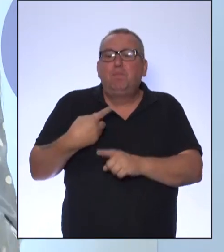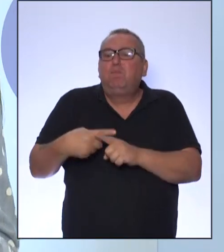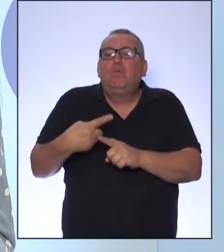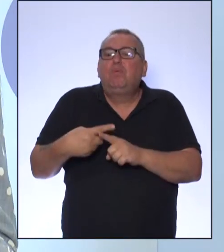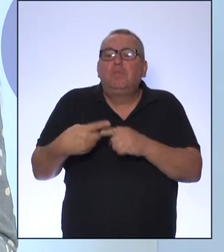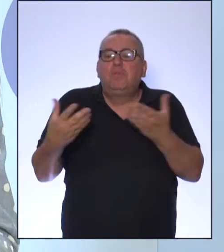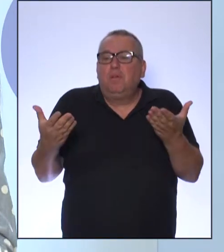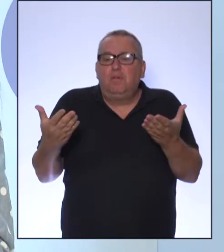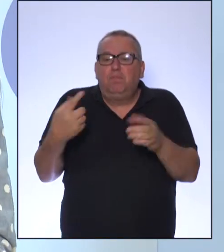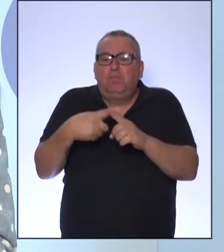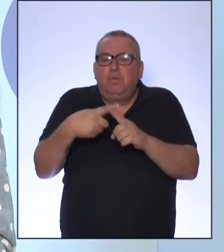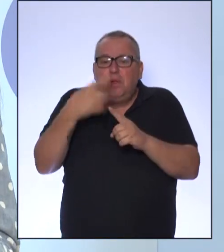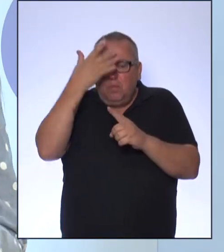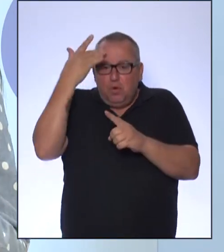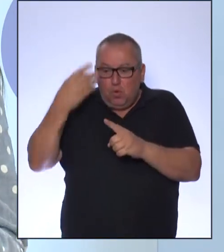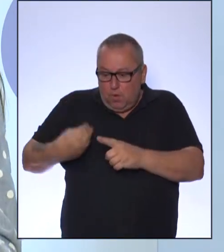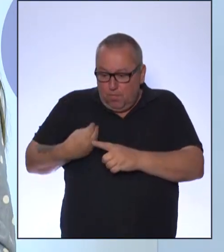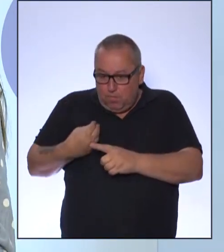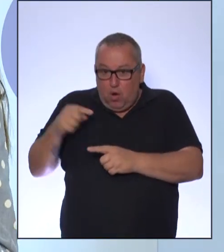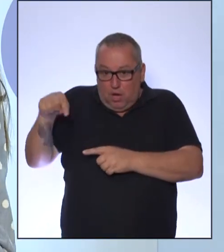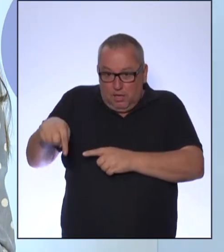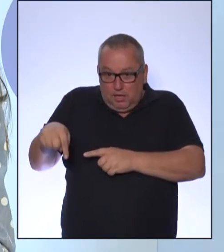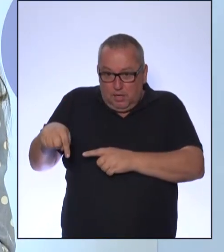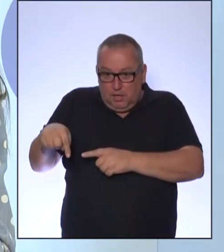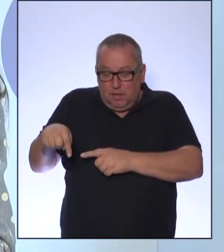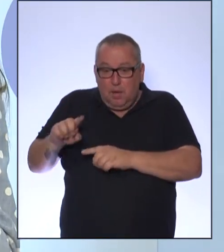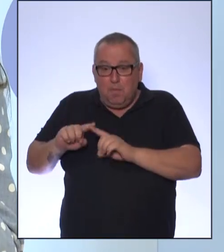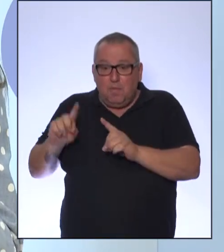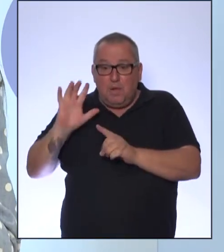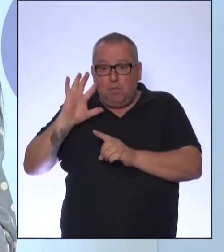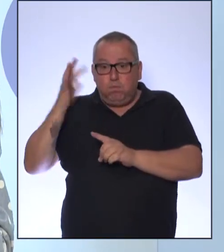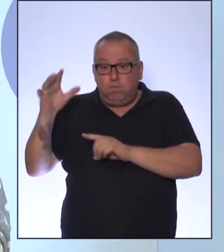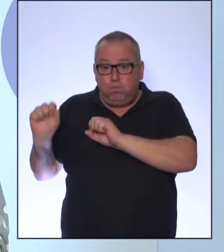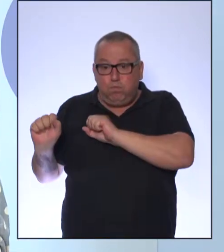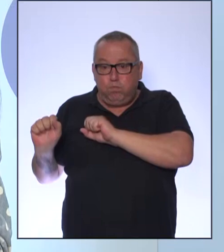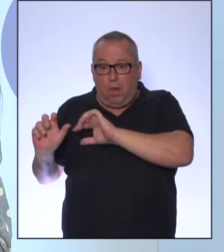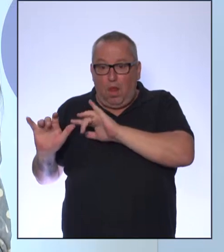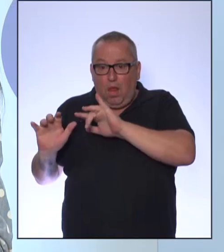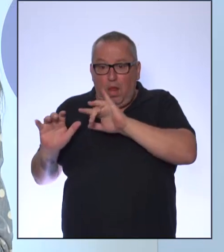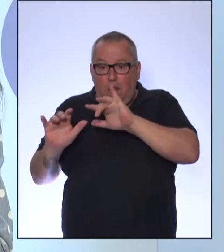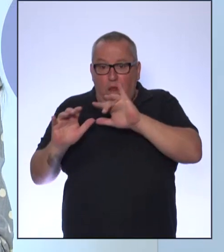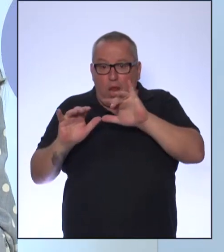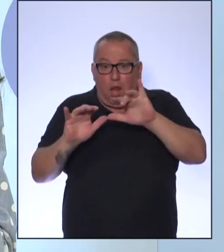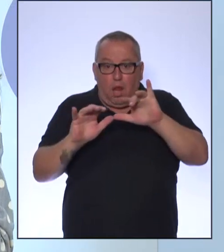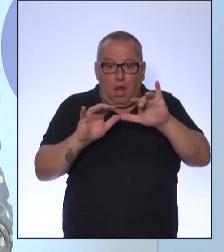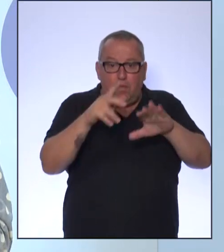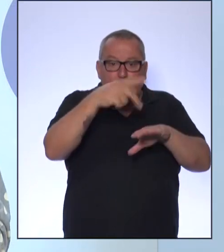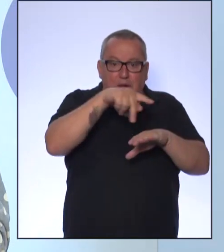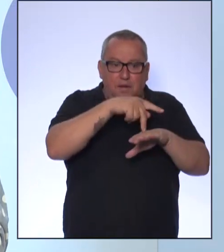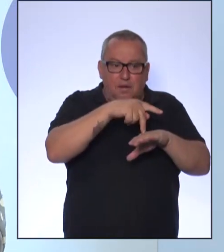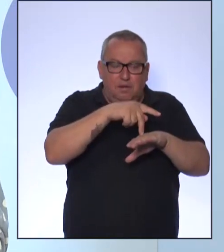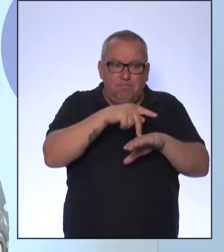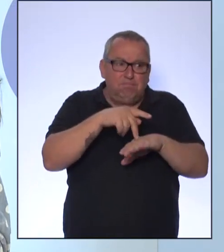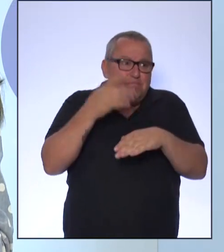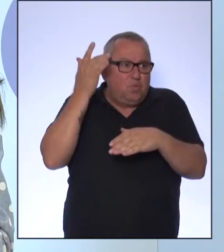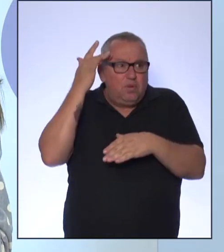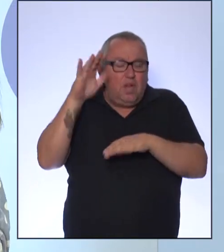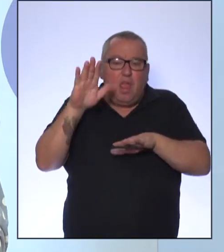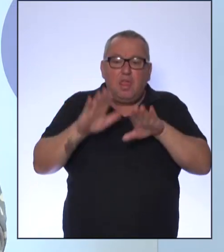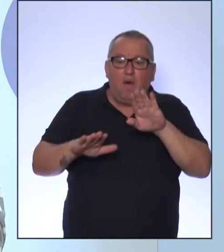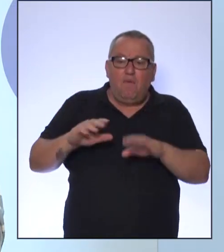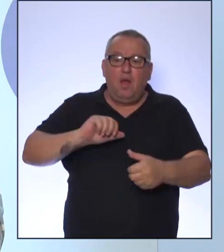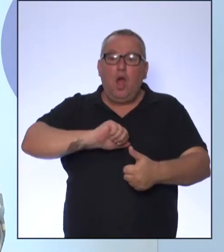O que motiva uma pessoa a sair do seu local de origem e ir para outras regiões? Será que é qualidade de vida?